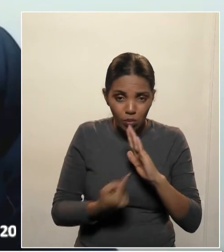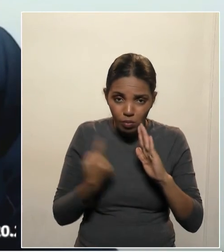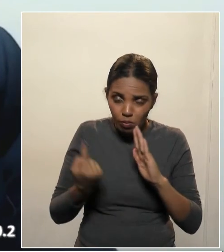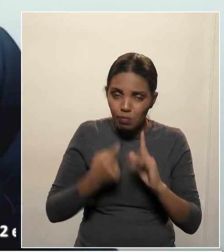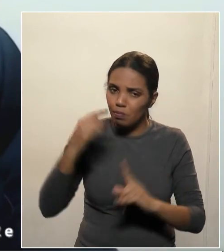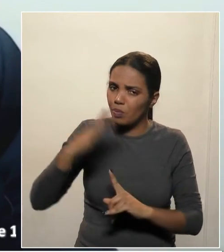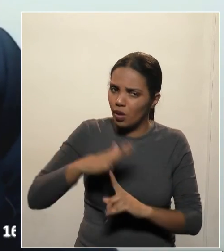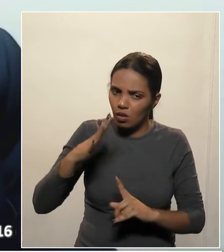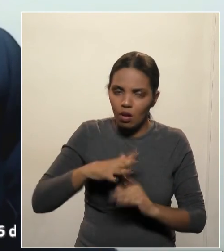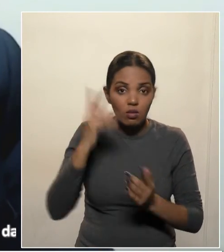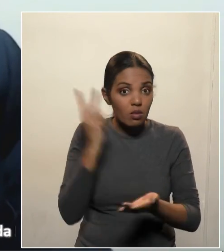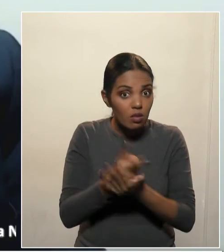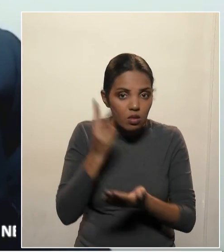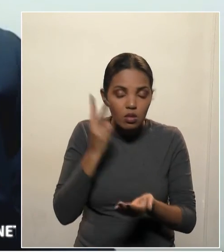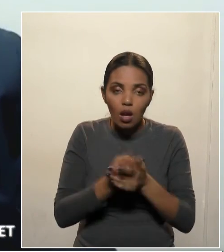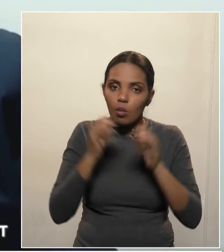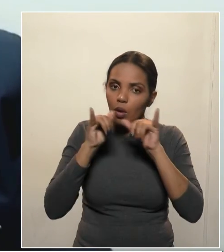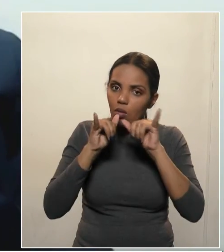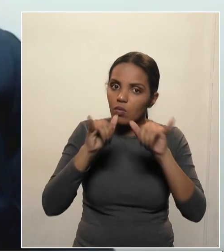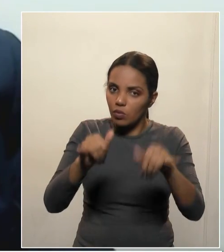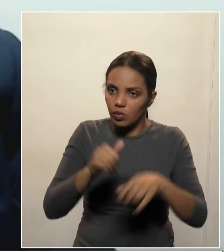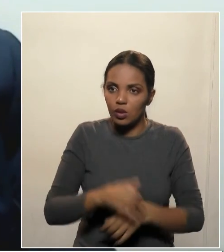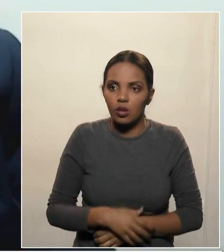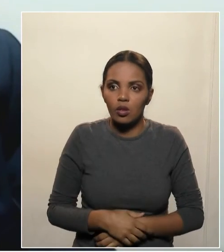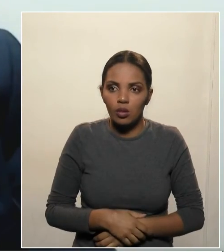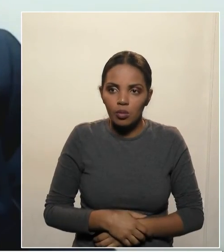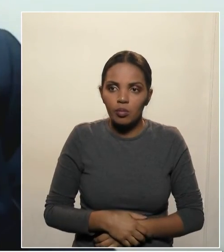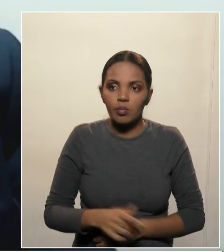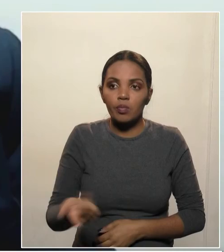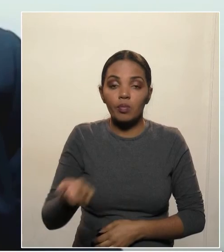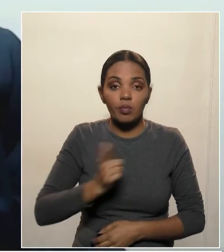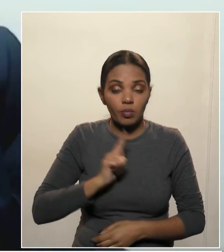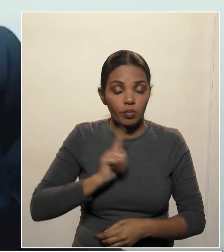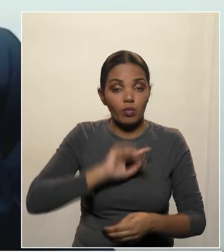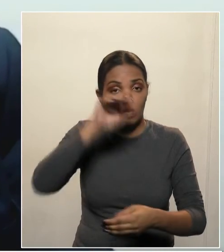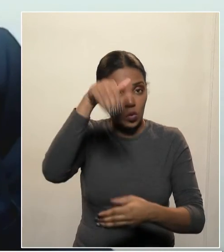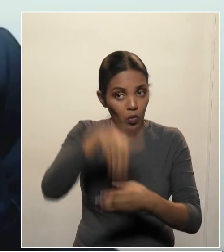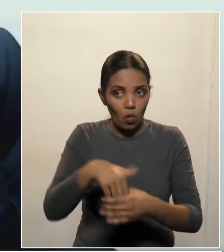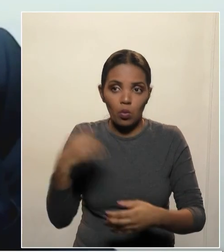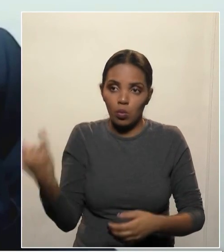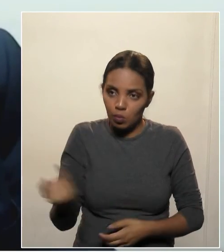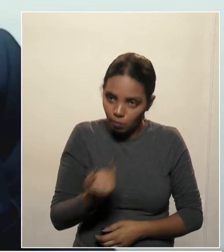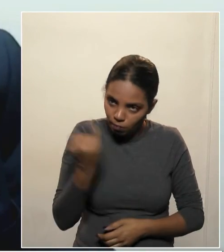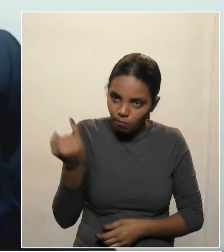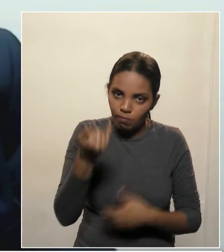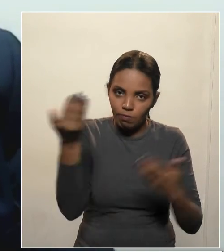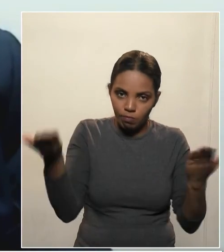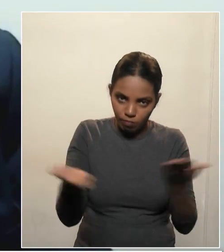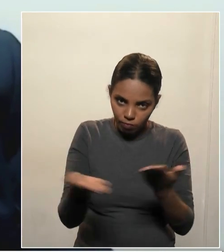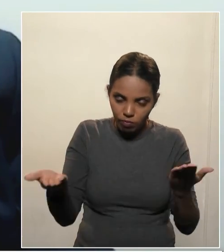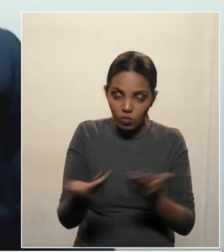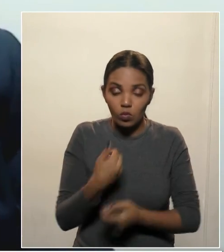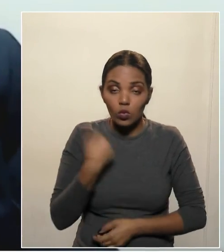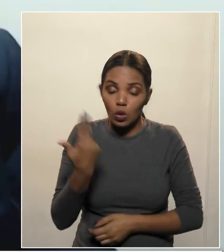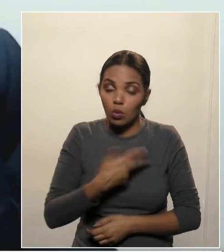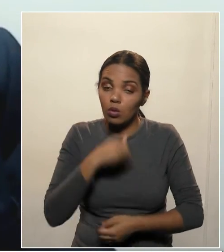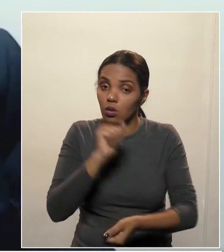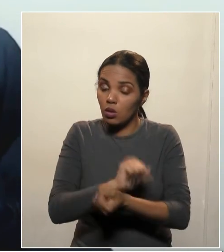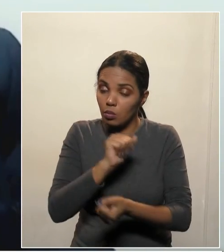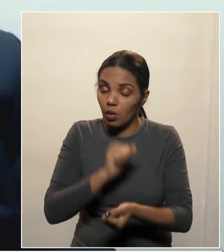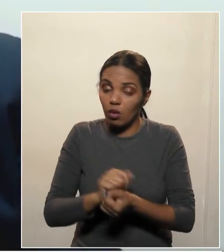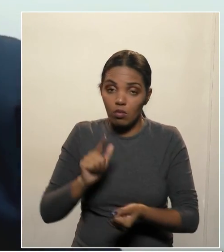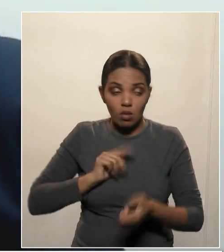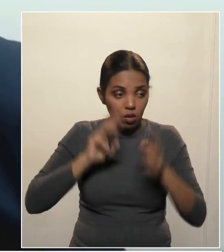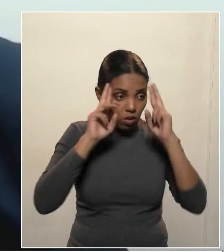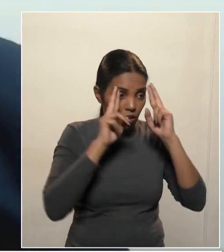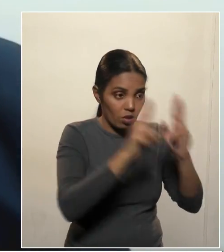muita frequência então eu quero agradecer a todos, temos matérias importantes para votar hoje e espero que essa nossa união, esse nosso respeito entre a casa